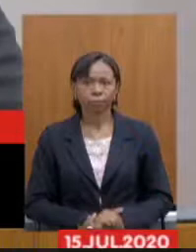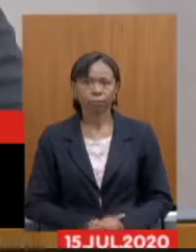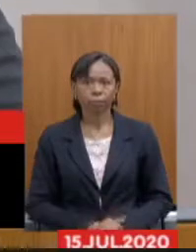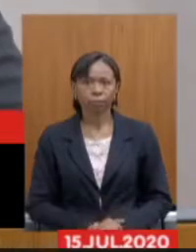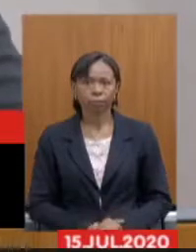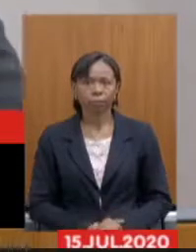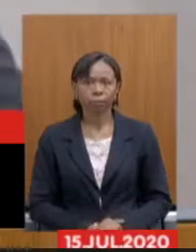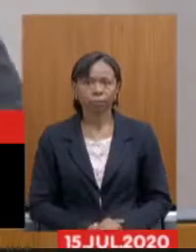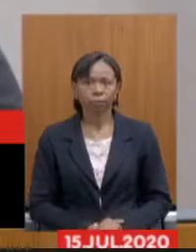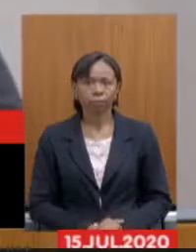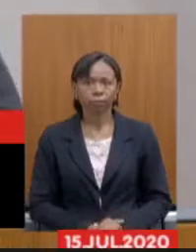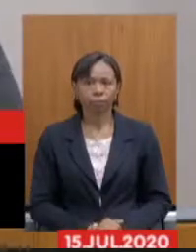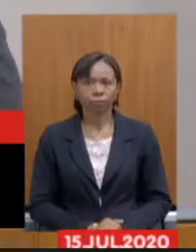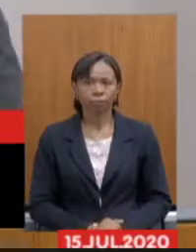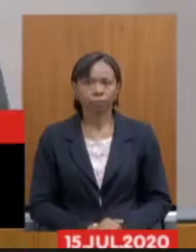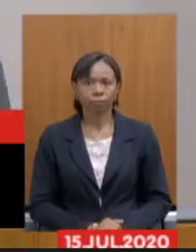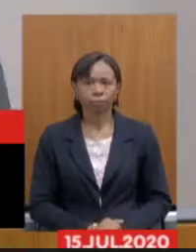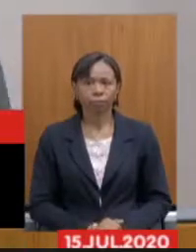Obrigado. Obrigado.